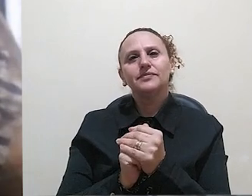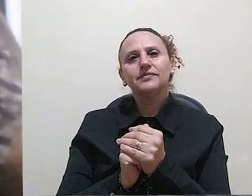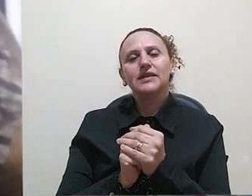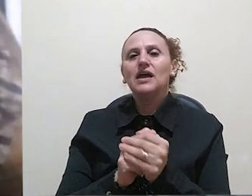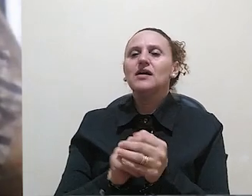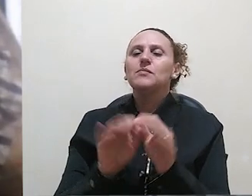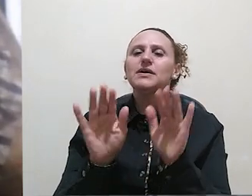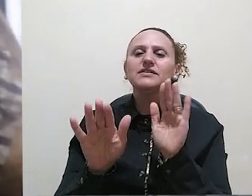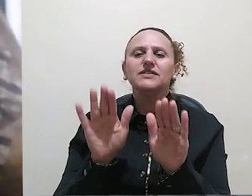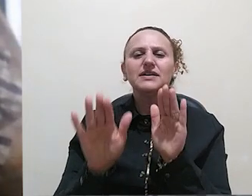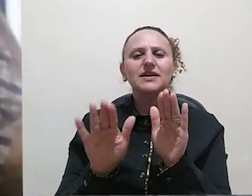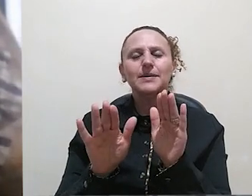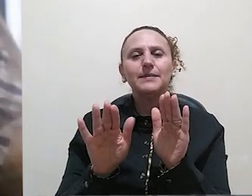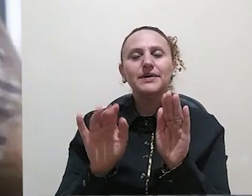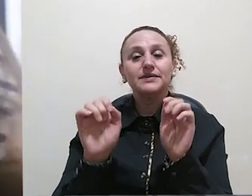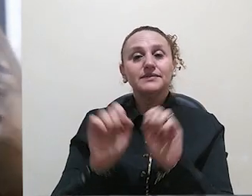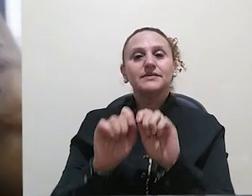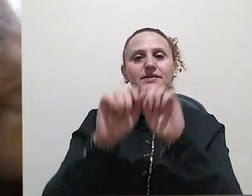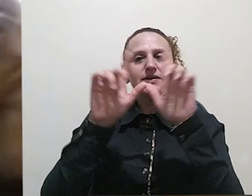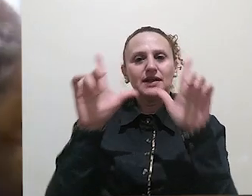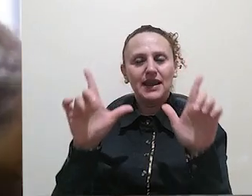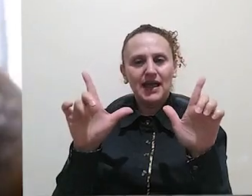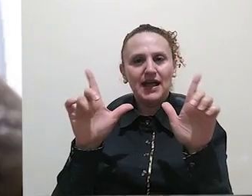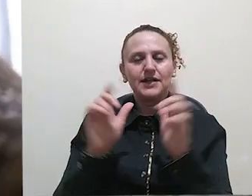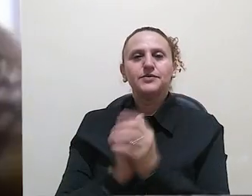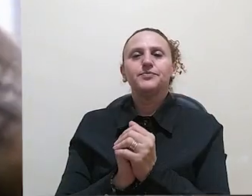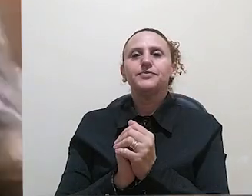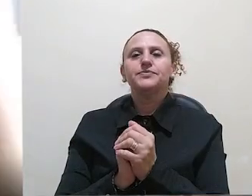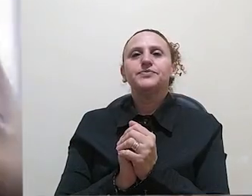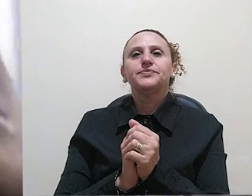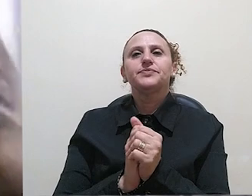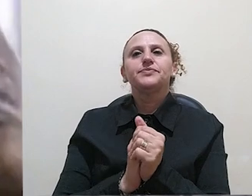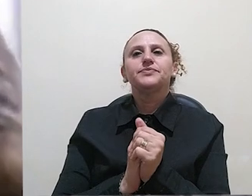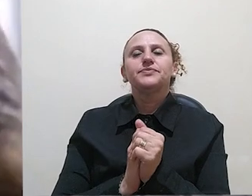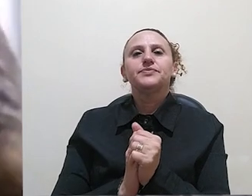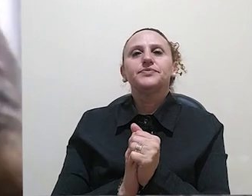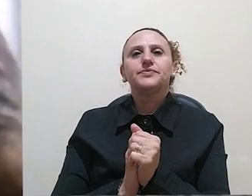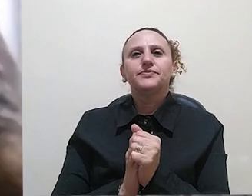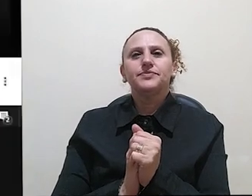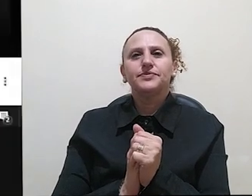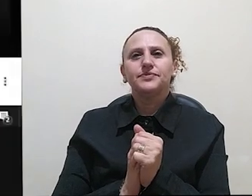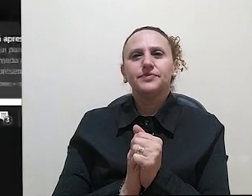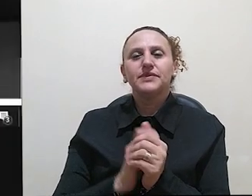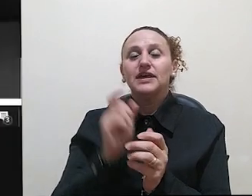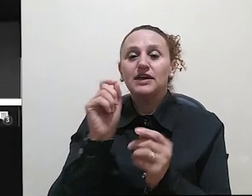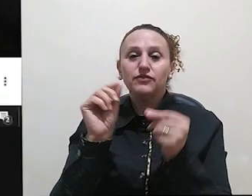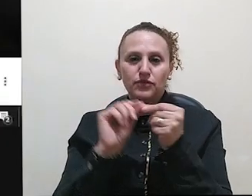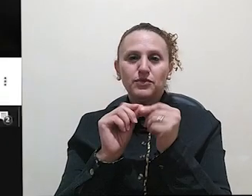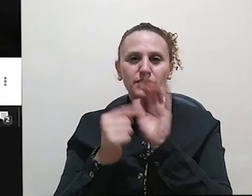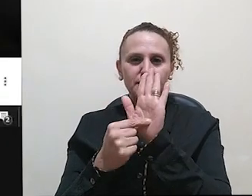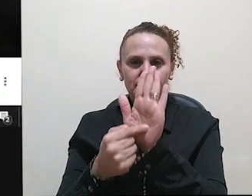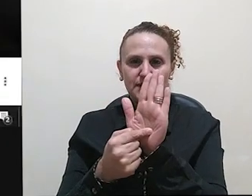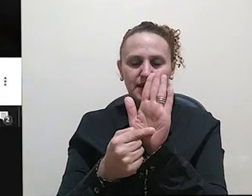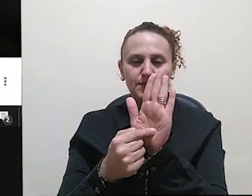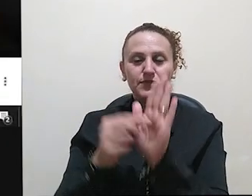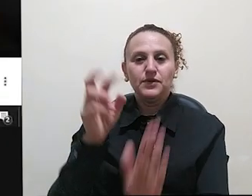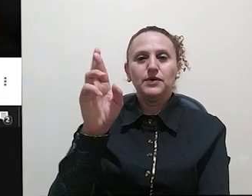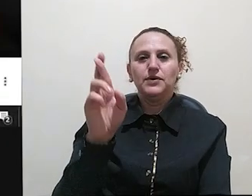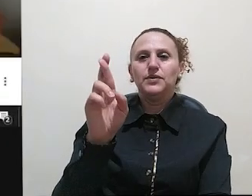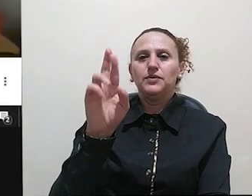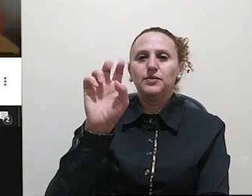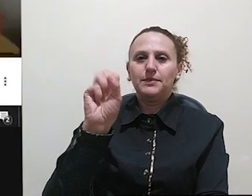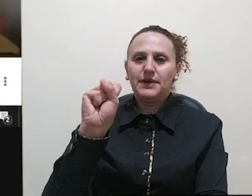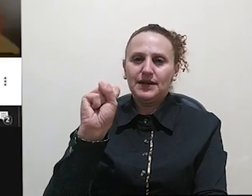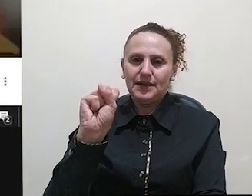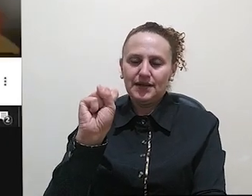deixar mais claro, vou compartilhar com vocês tela aqui de uma resenha que eu gosto para a gente falar um pouco